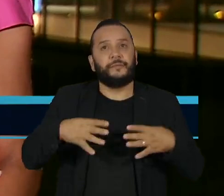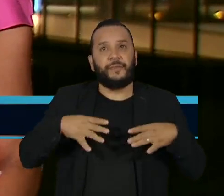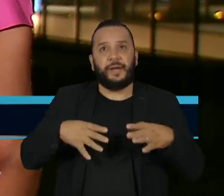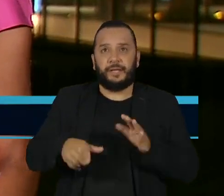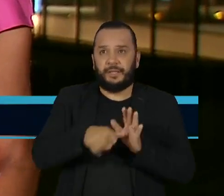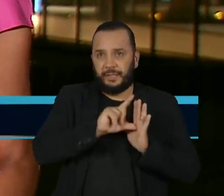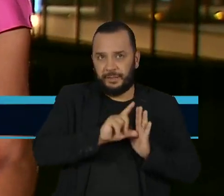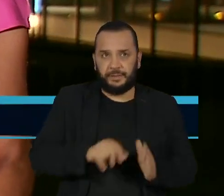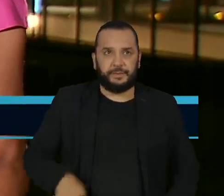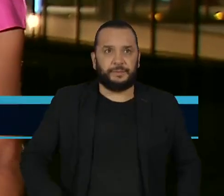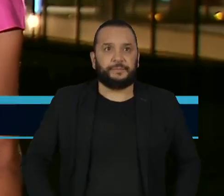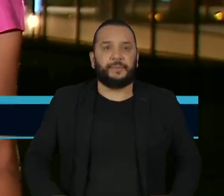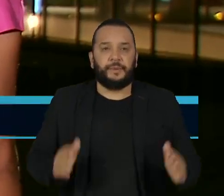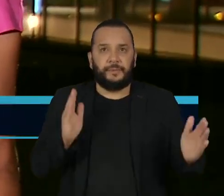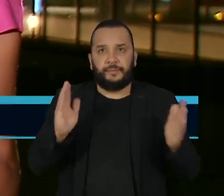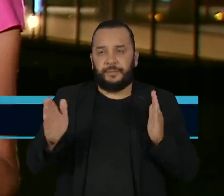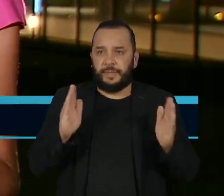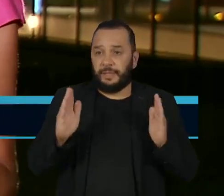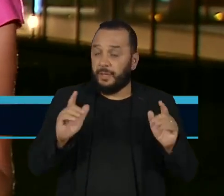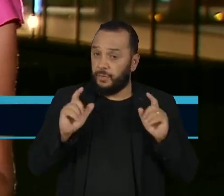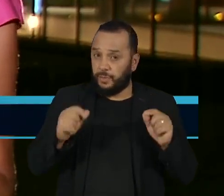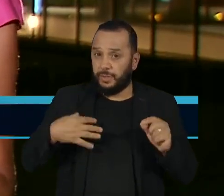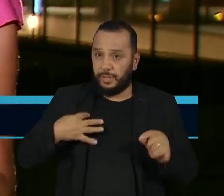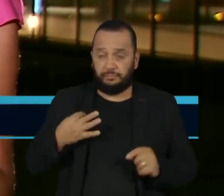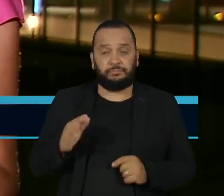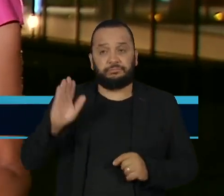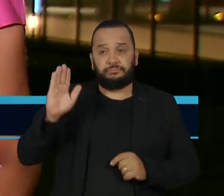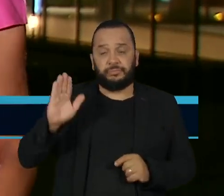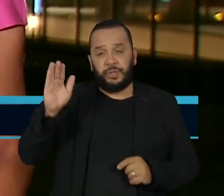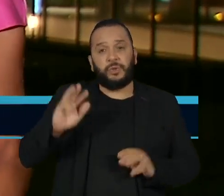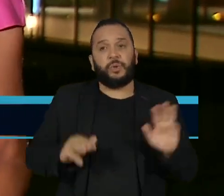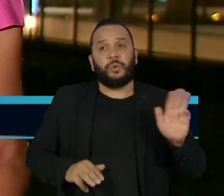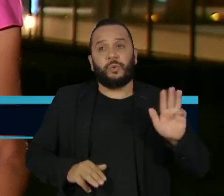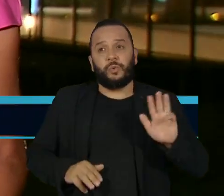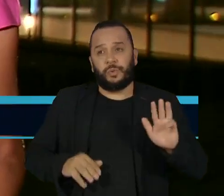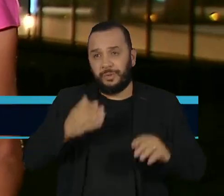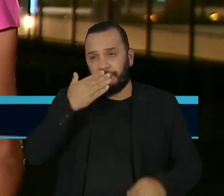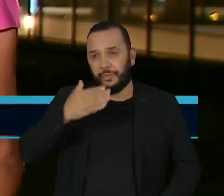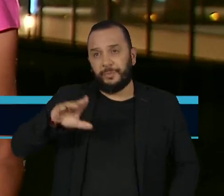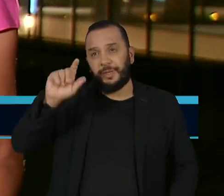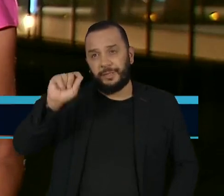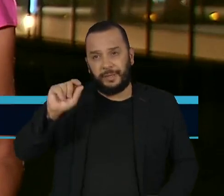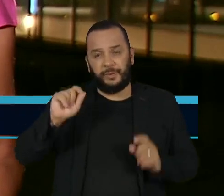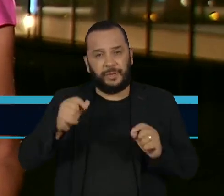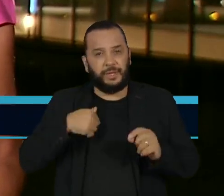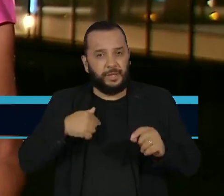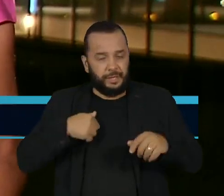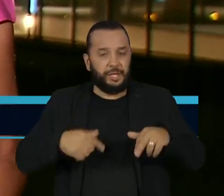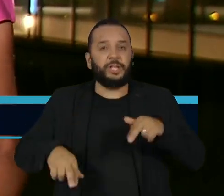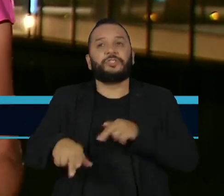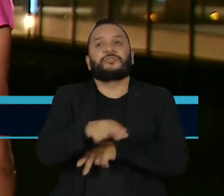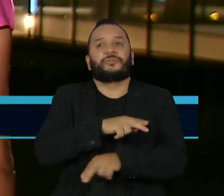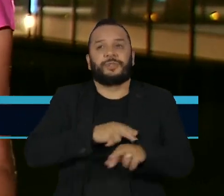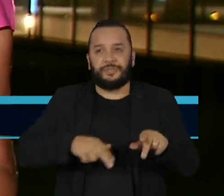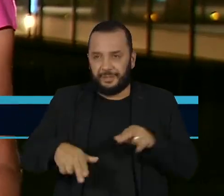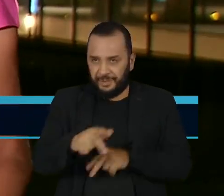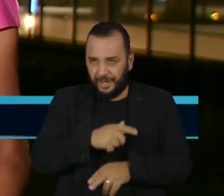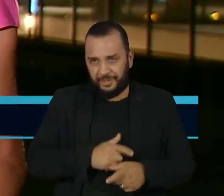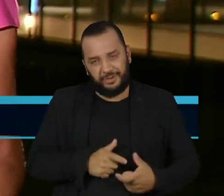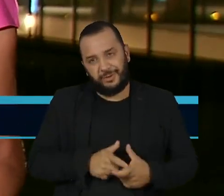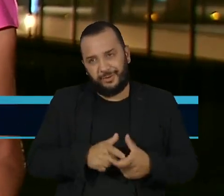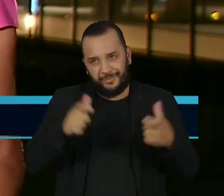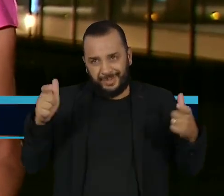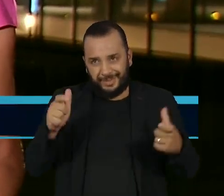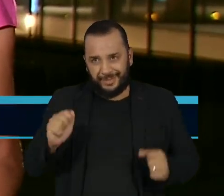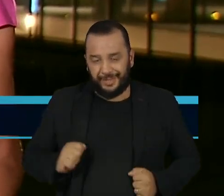campanha eleitoral, o Lula se comprometeu que, caso eleito, aumentaria a diversidade no poder. O primeiro indicado